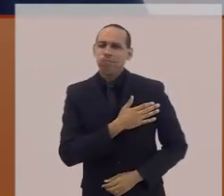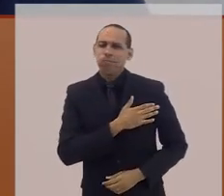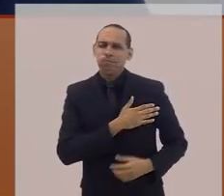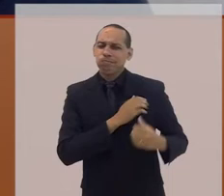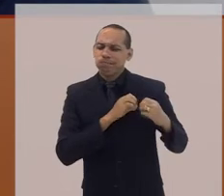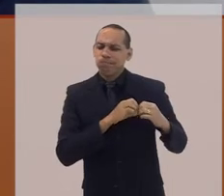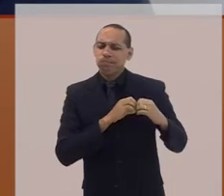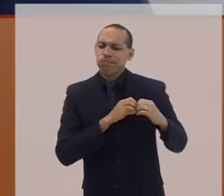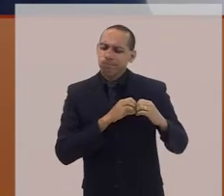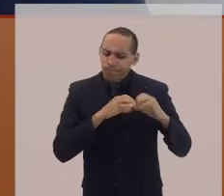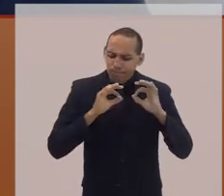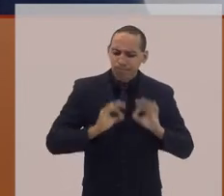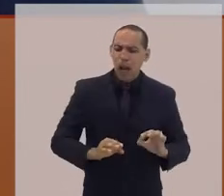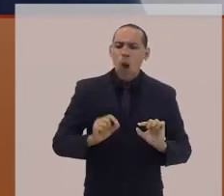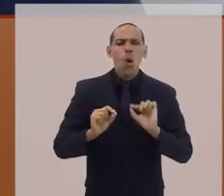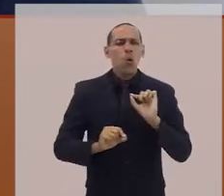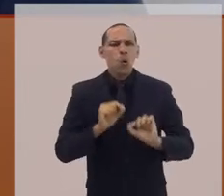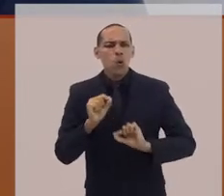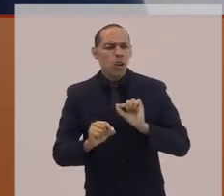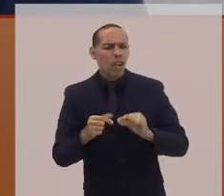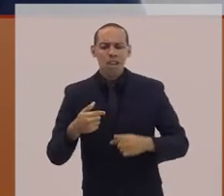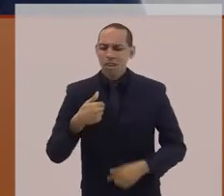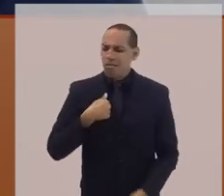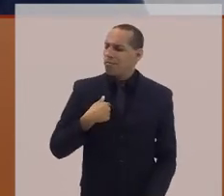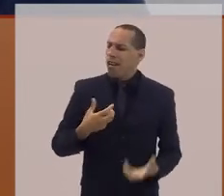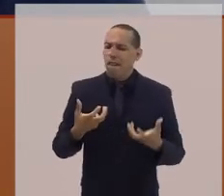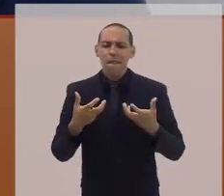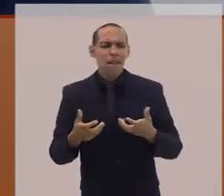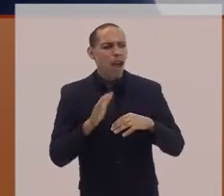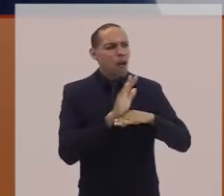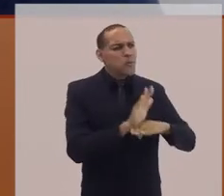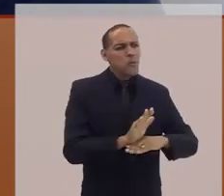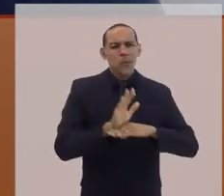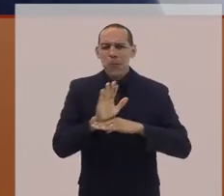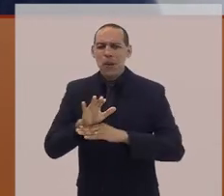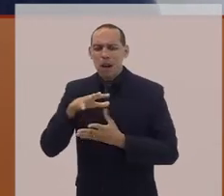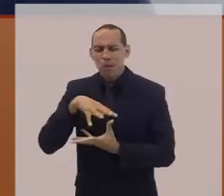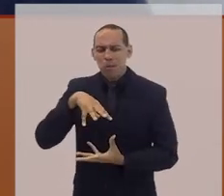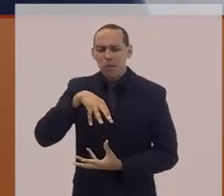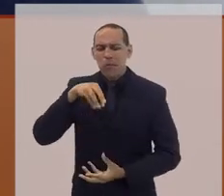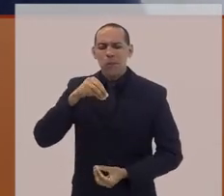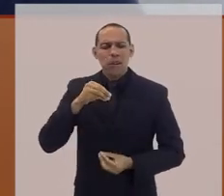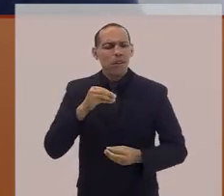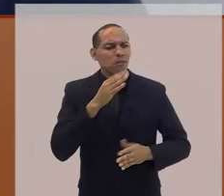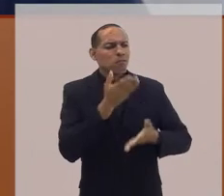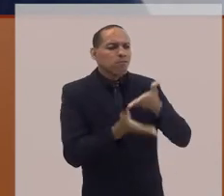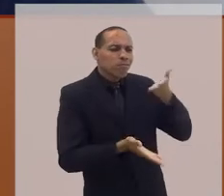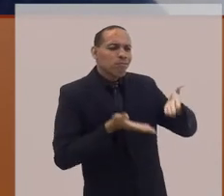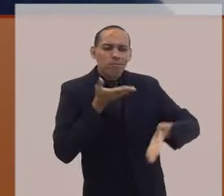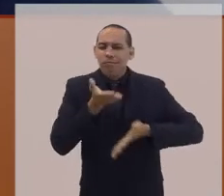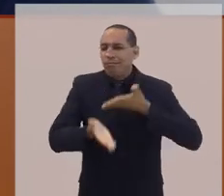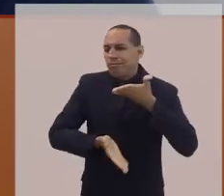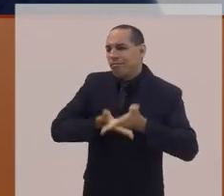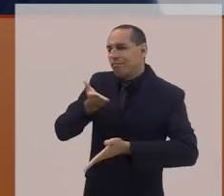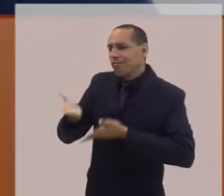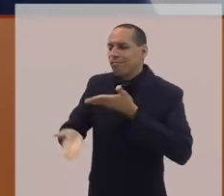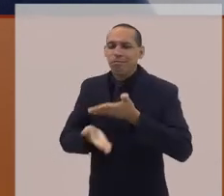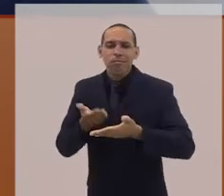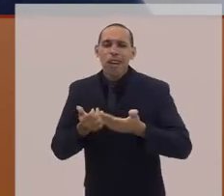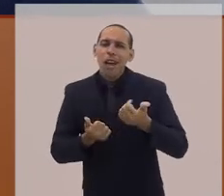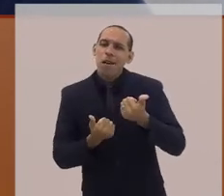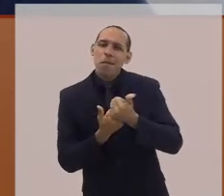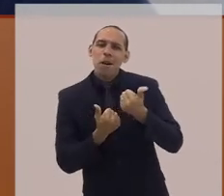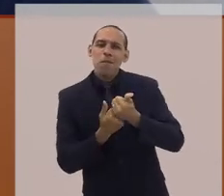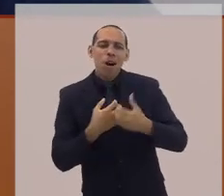espiritualidade generosa, solidária, porque o amor me salvou e eu creio que é meu dever e meu